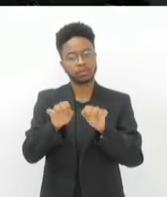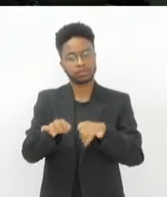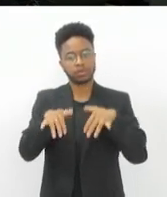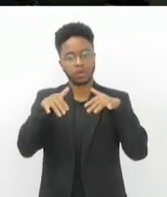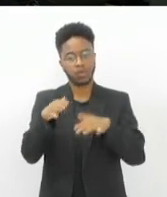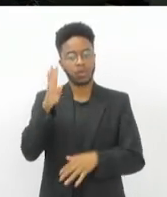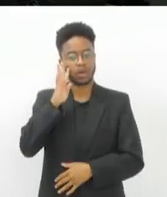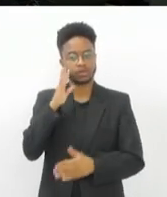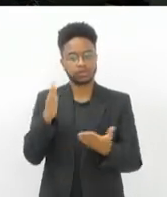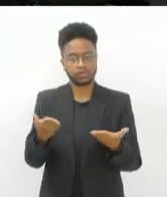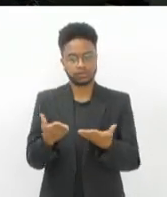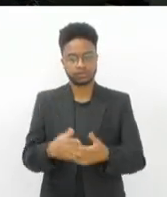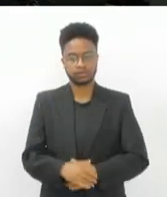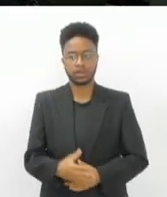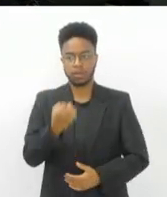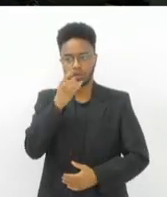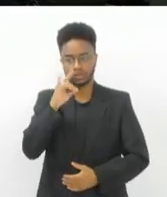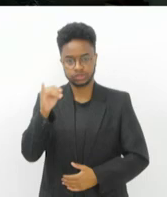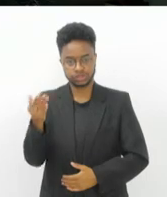quarta-feira. Bom dia, PV.